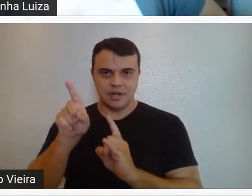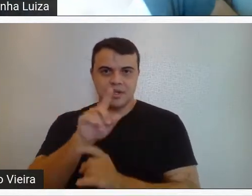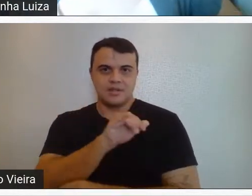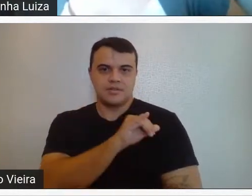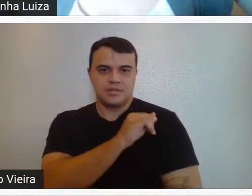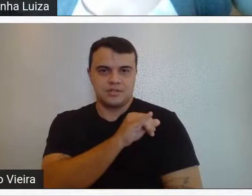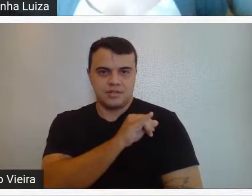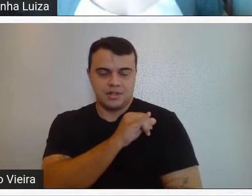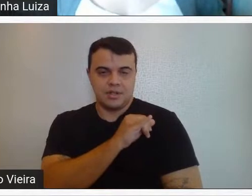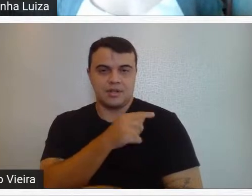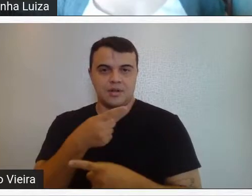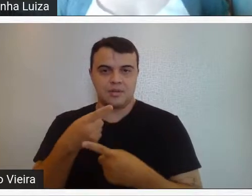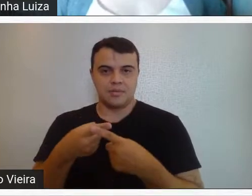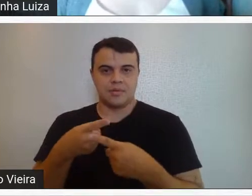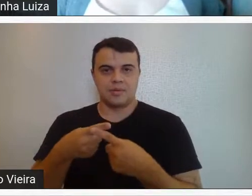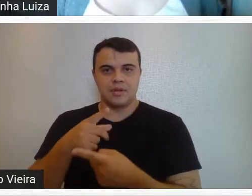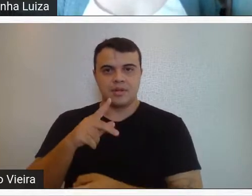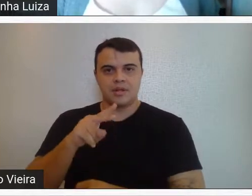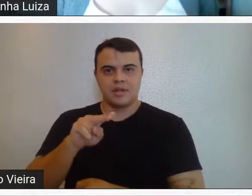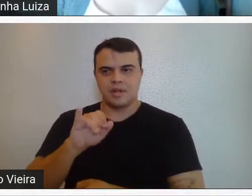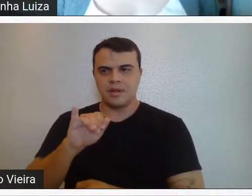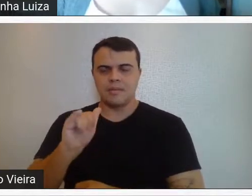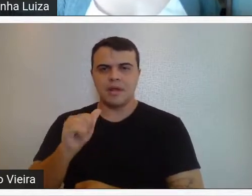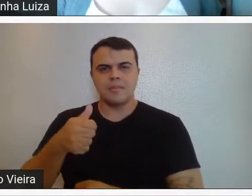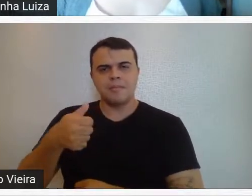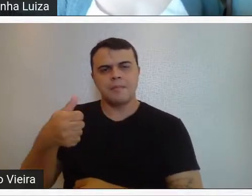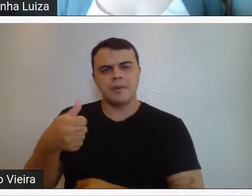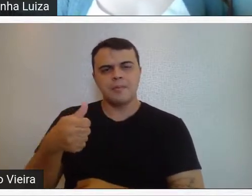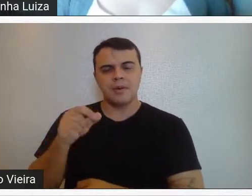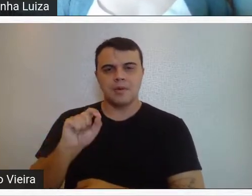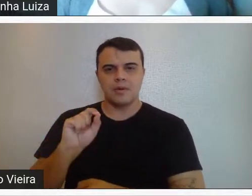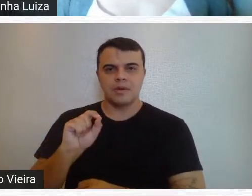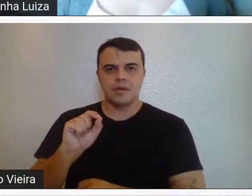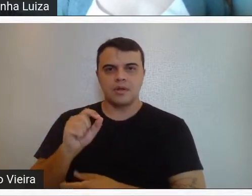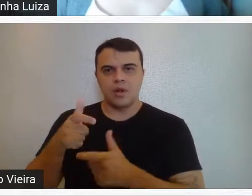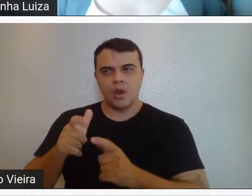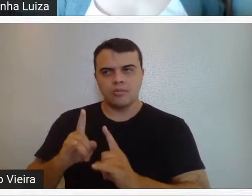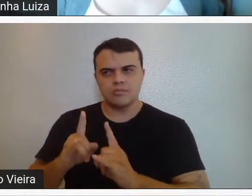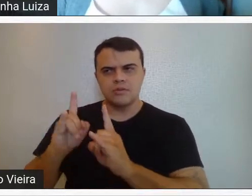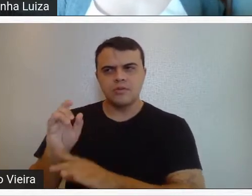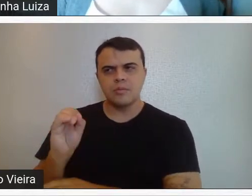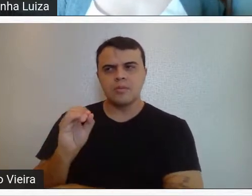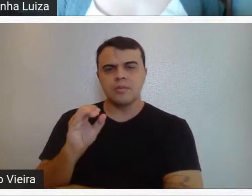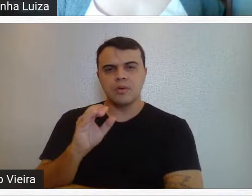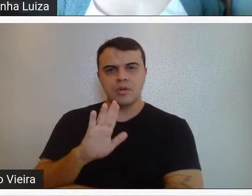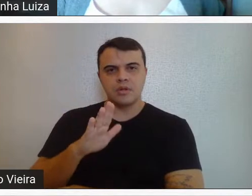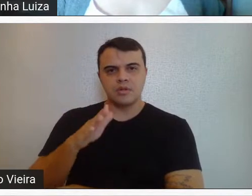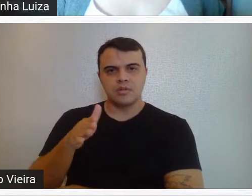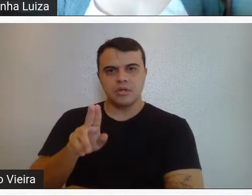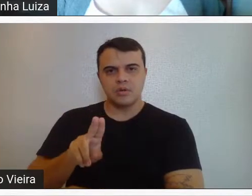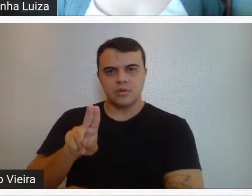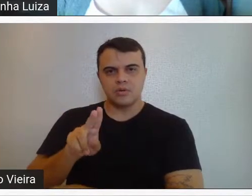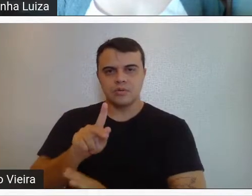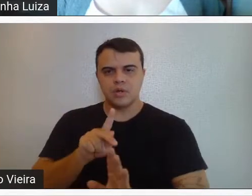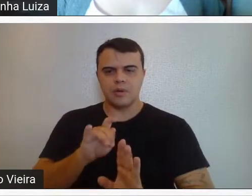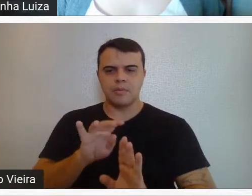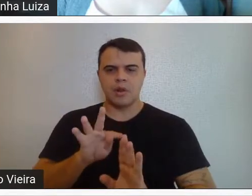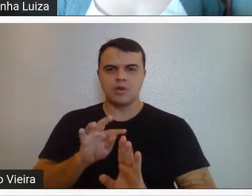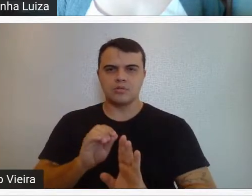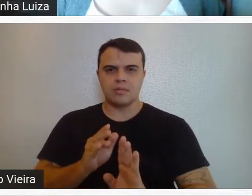Janeiro, que é a do Niemeyer, que é considerado sendo um primeiros edifícios modernos, mesmo já com o uso do Pilotis.